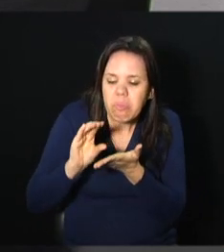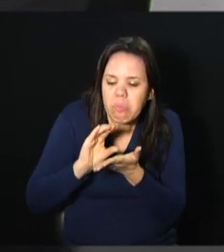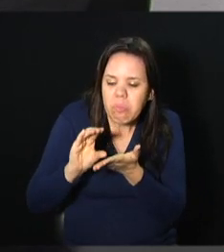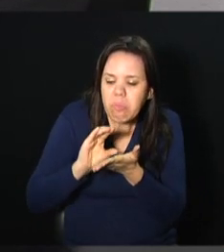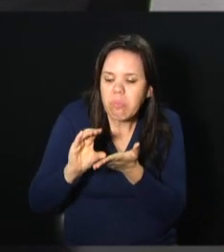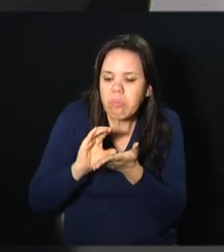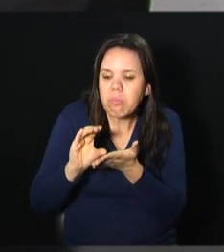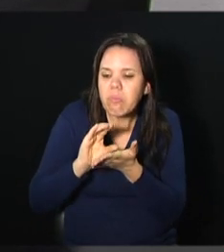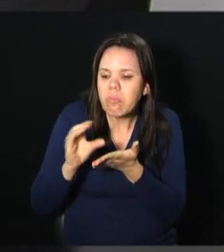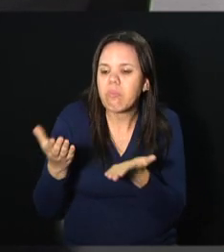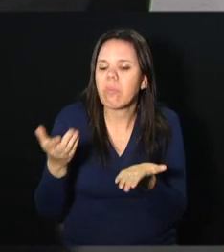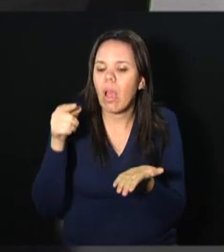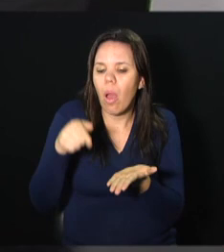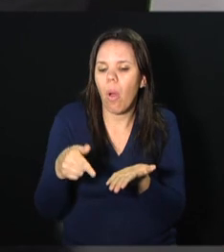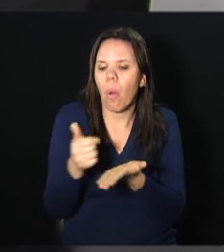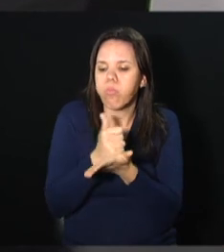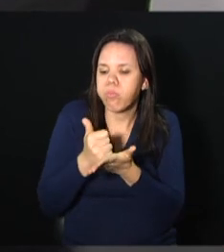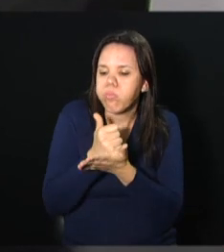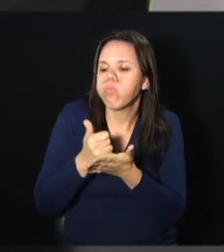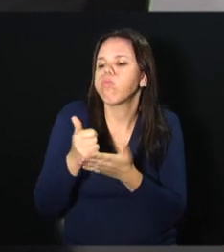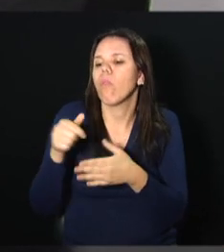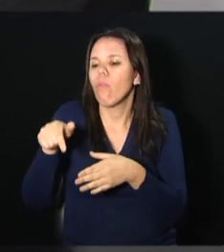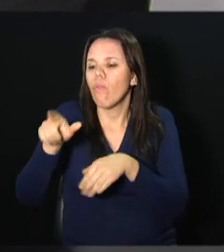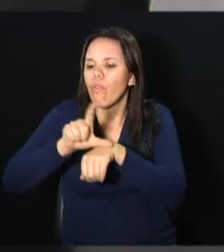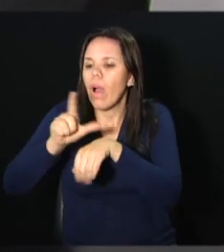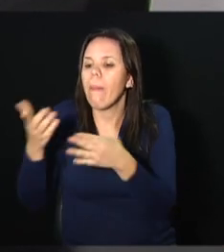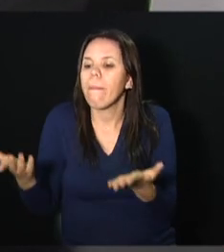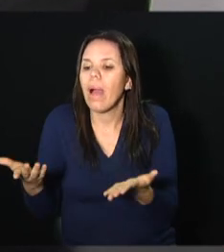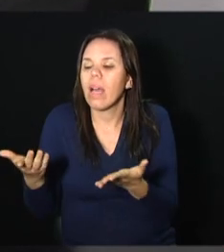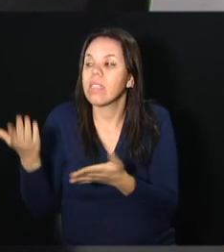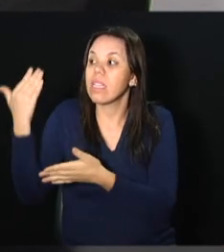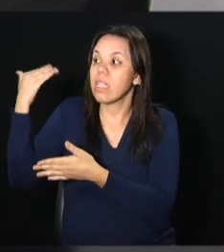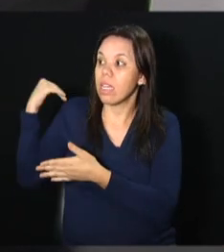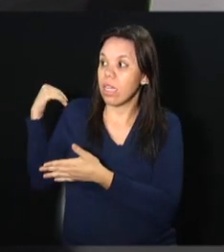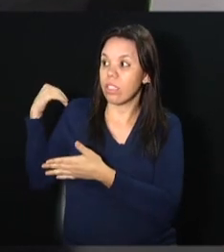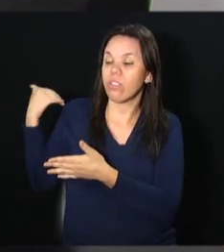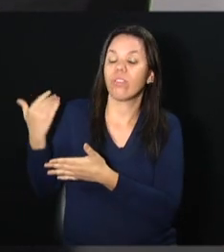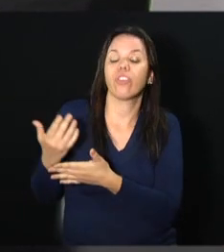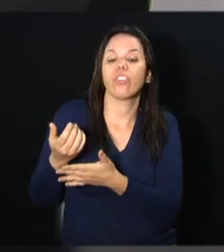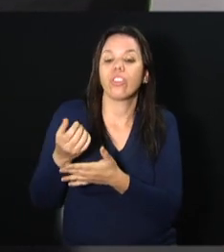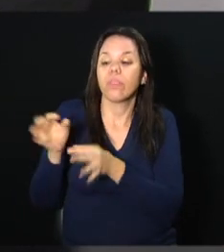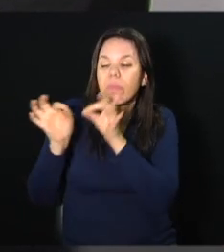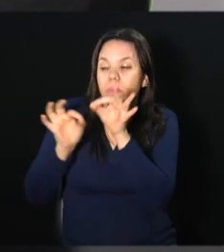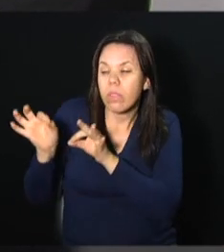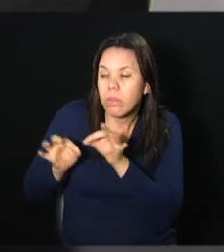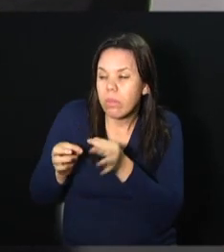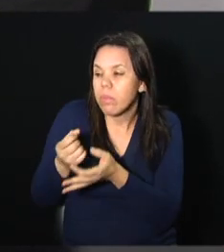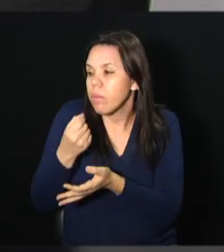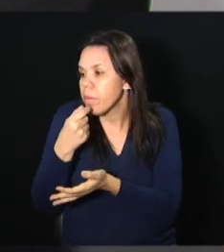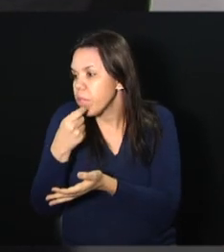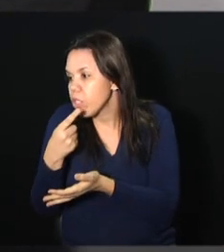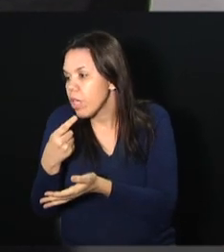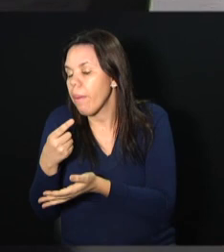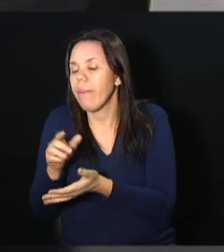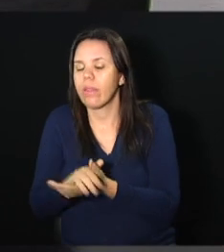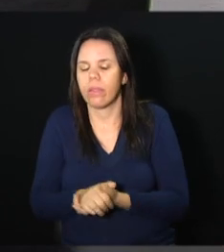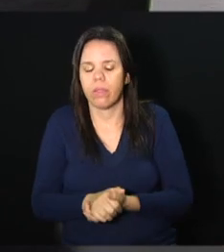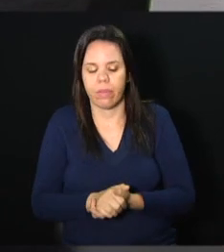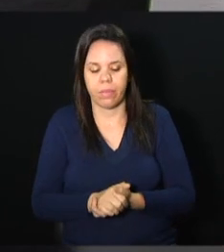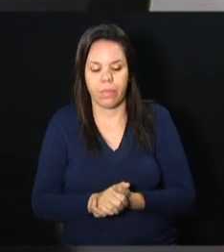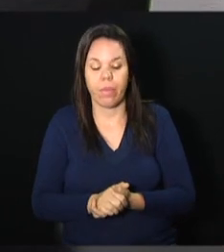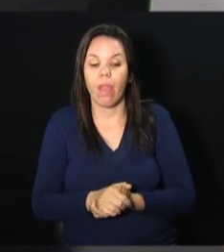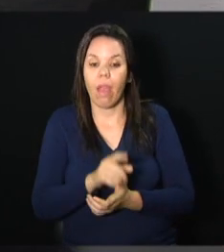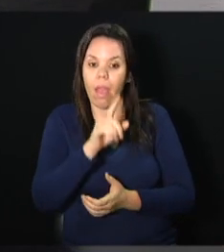uma farmácia que manipulava medicamentos? Eu era um setor que na época era muito